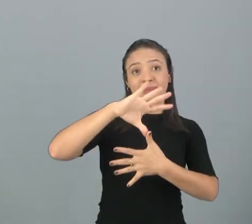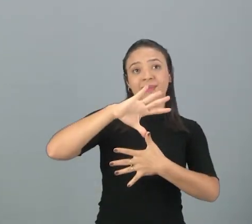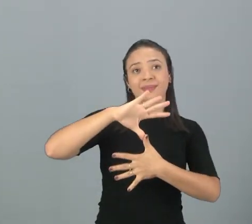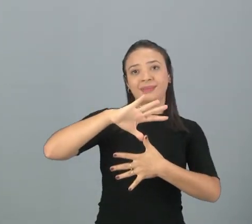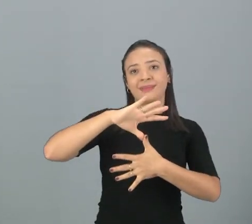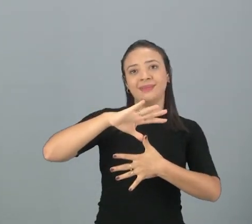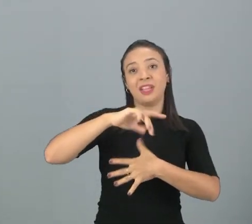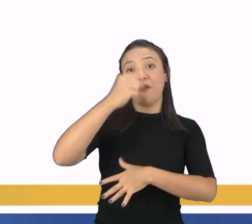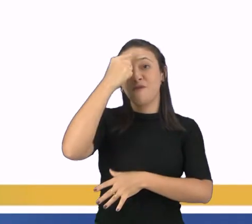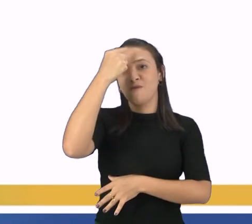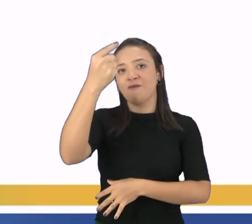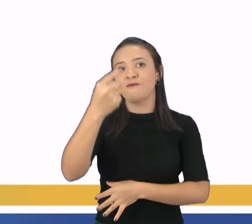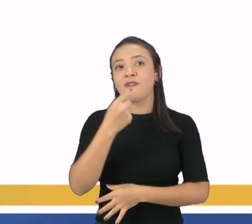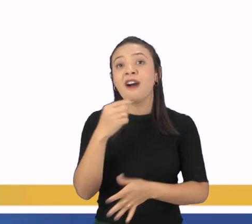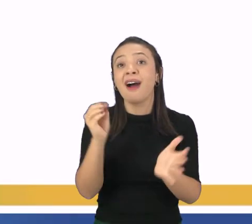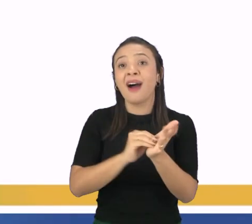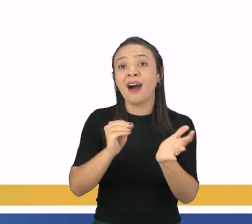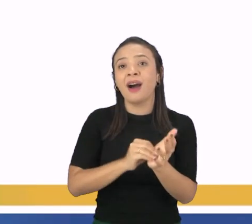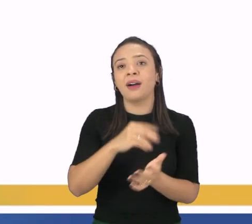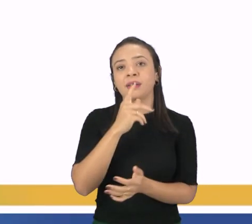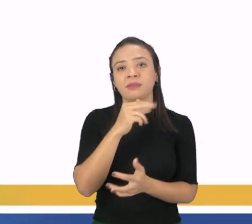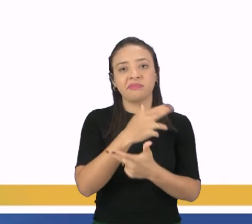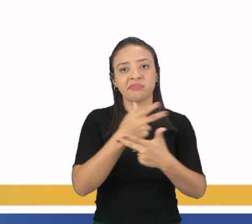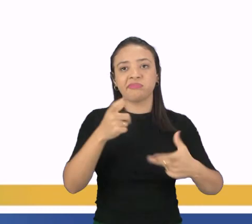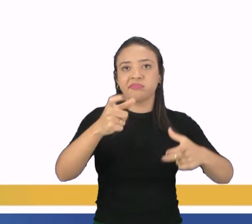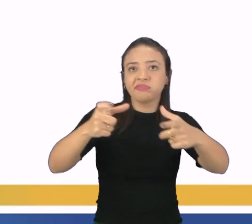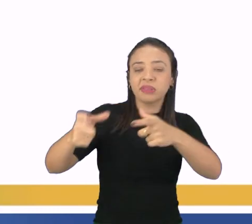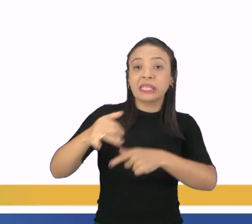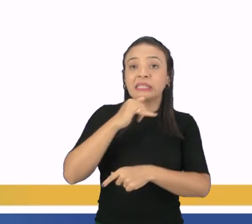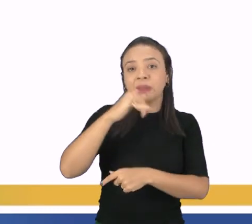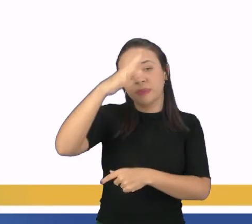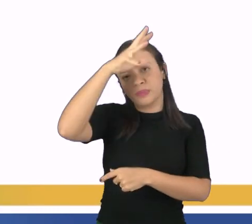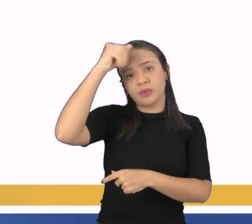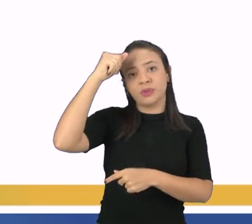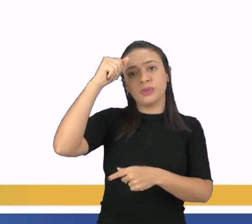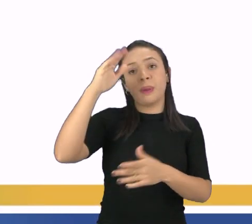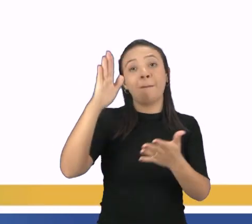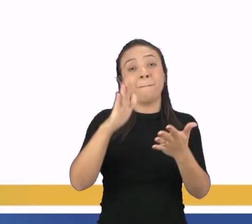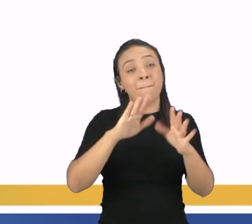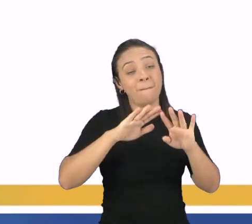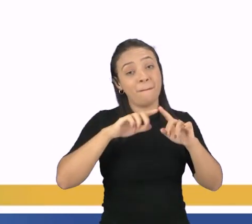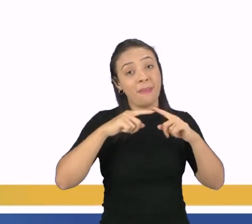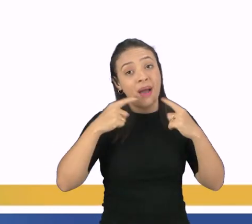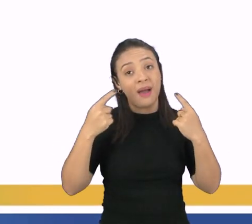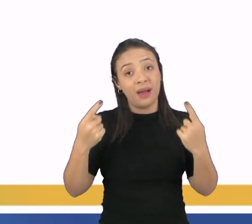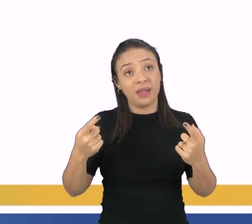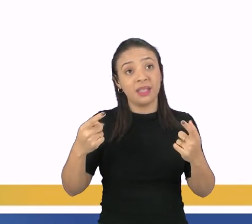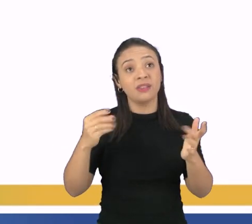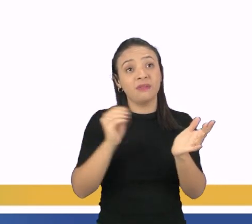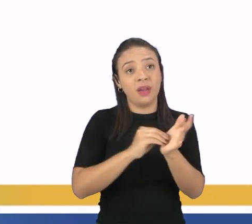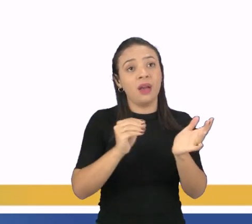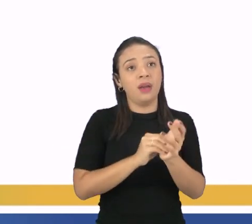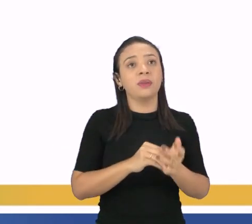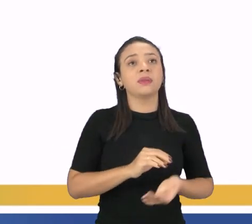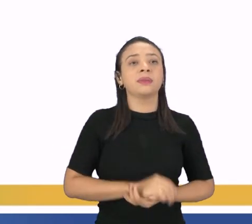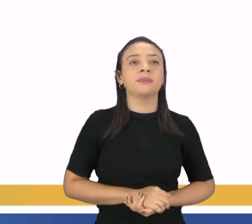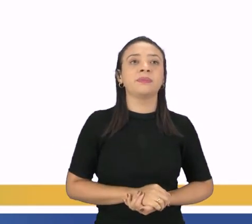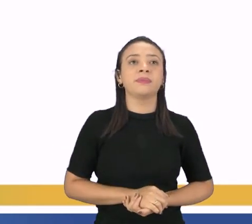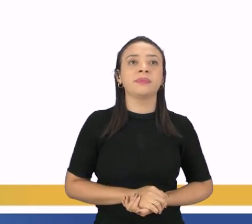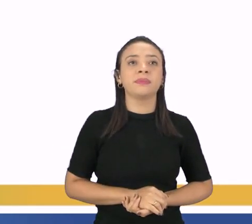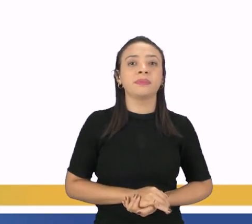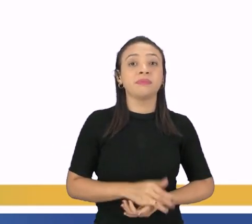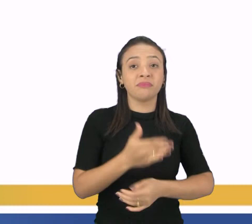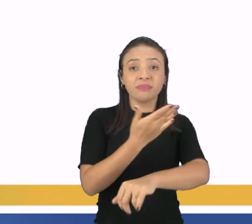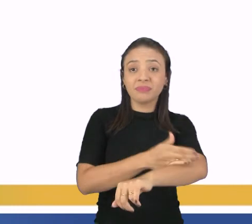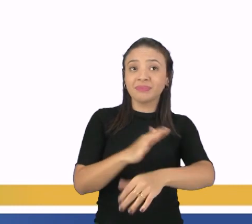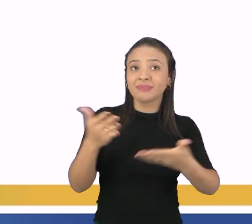a falta de água em alguns lugares tem abundância como na Amazônia mas em outros lugares a escassez é muito grande com isso vamos para o nosso